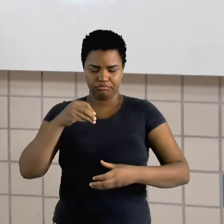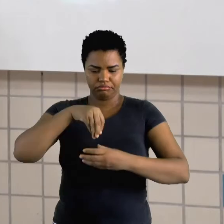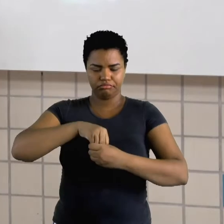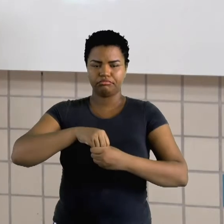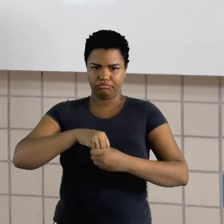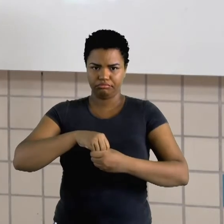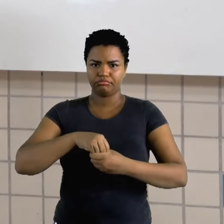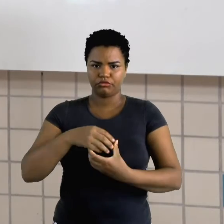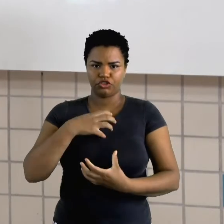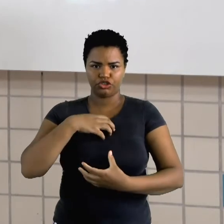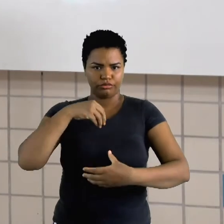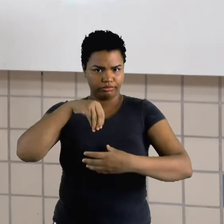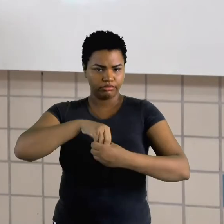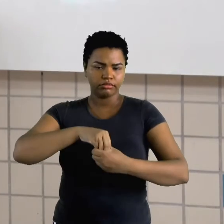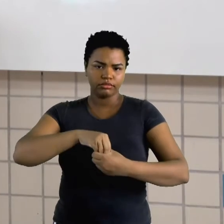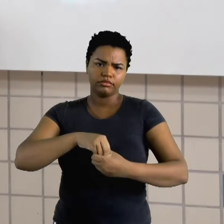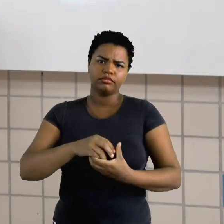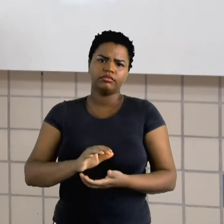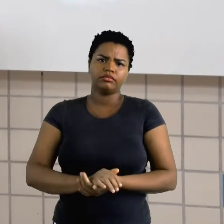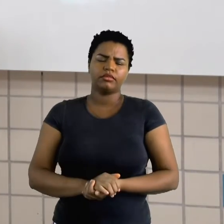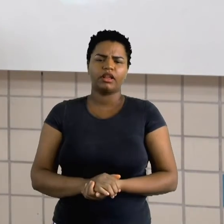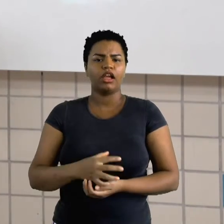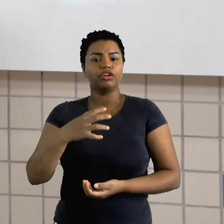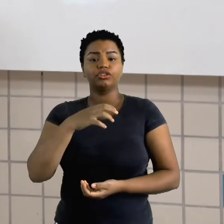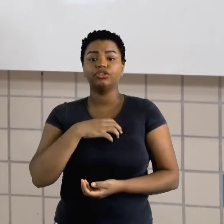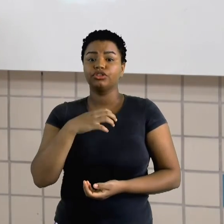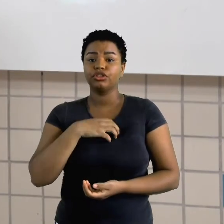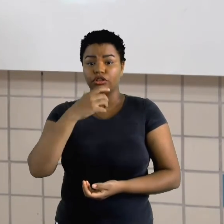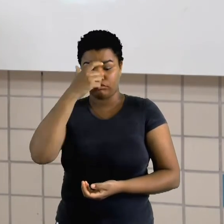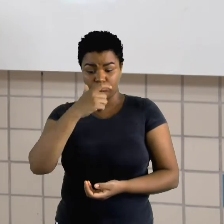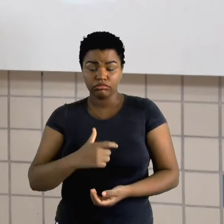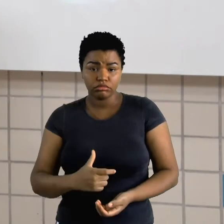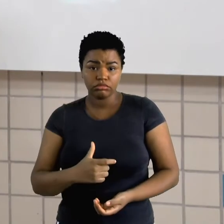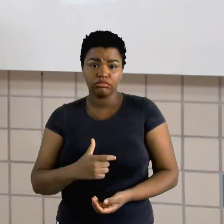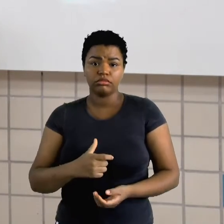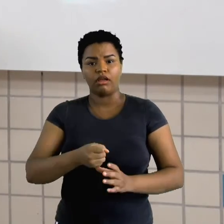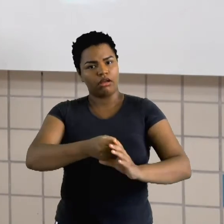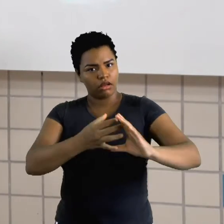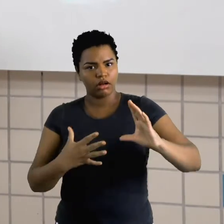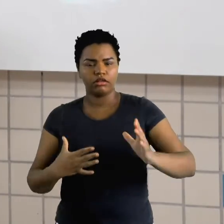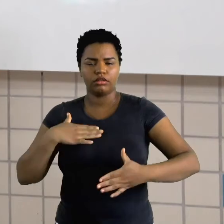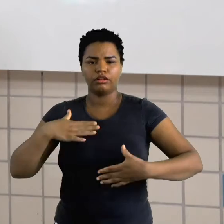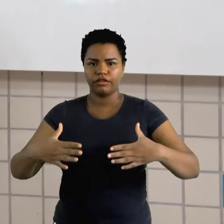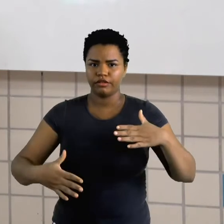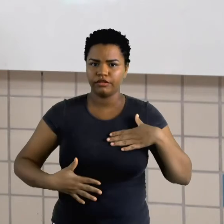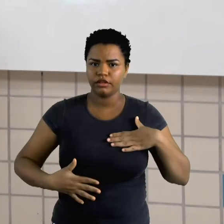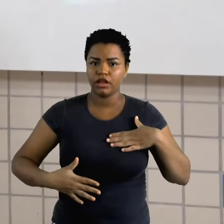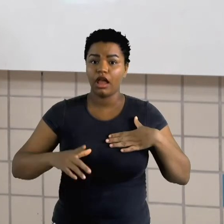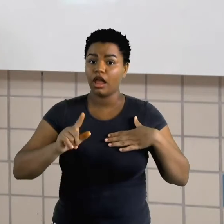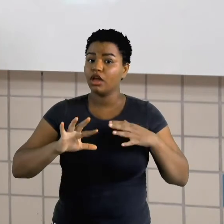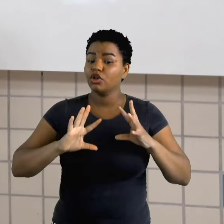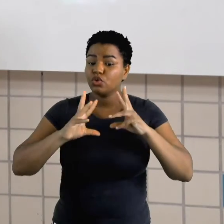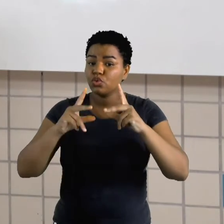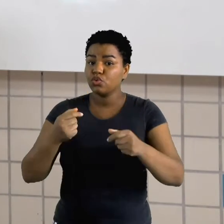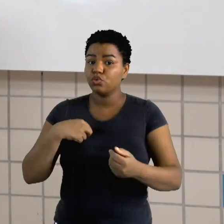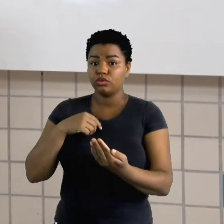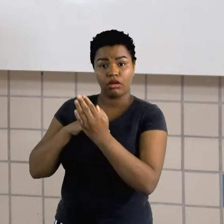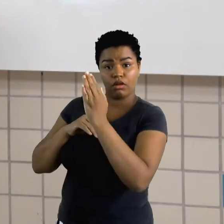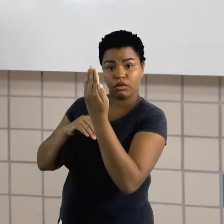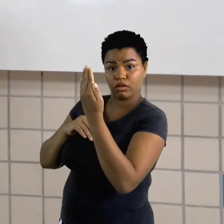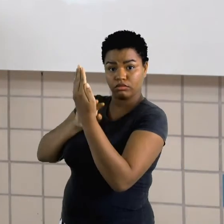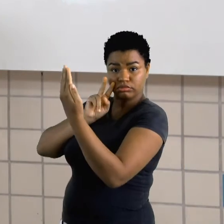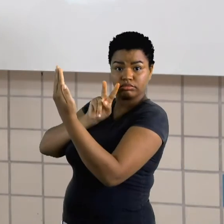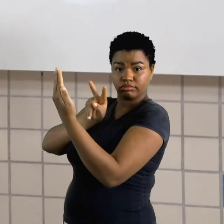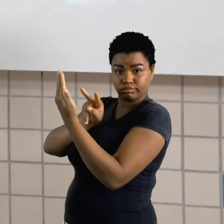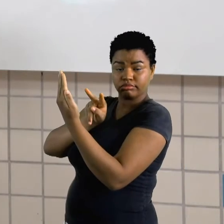Personalidade que é a sua maneira de ser. Características físicas, tudo aquilo que você consegue ver pelo espelho.